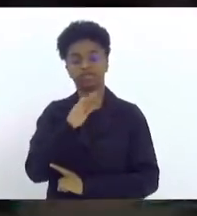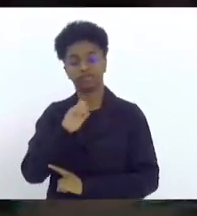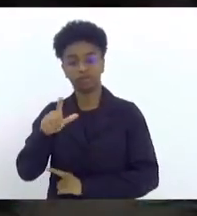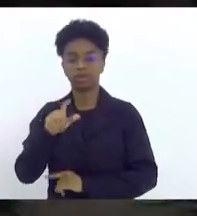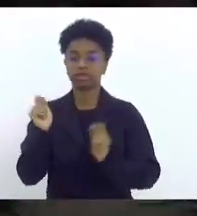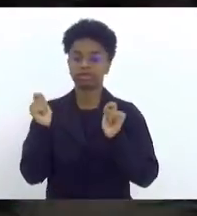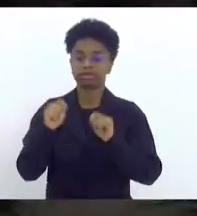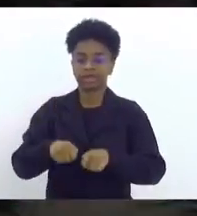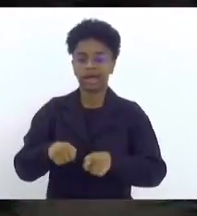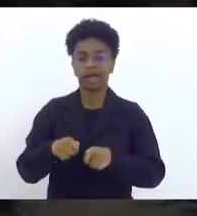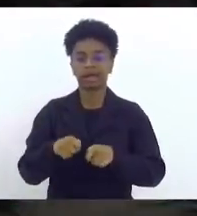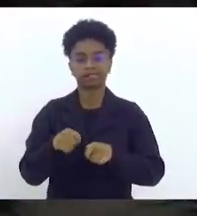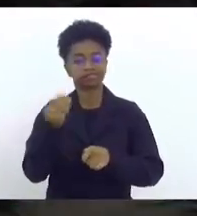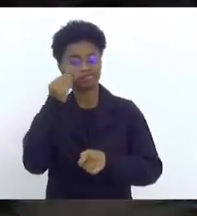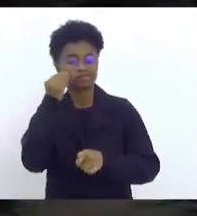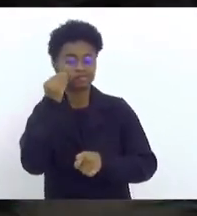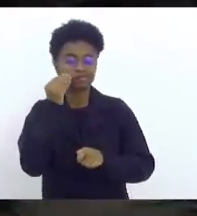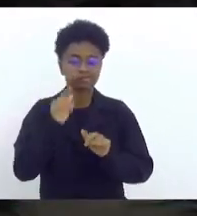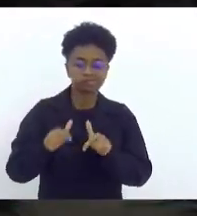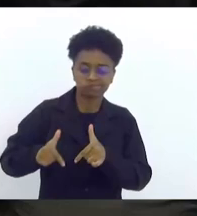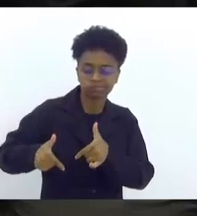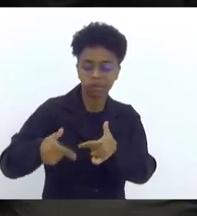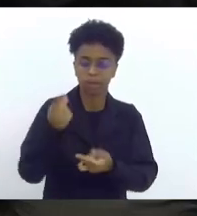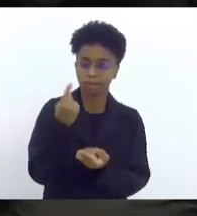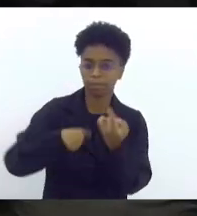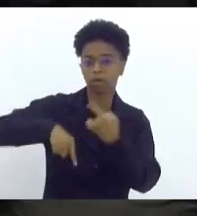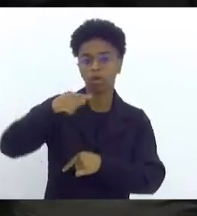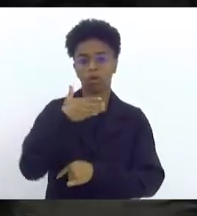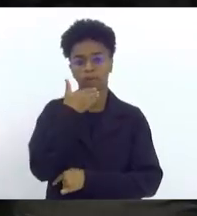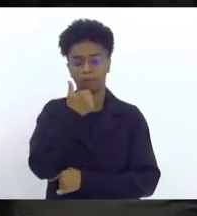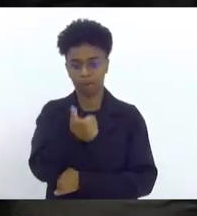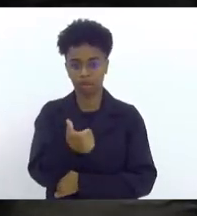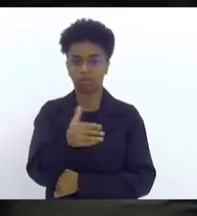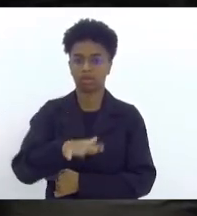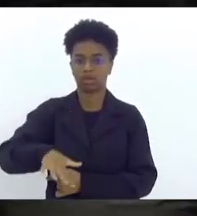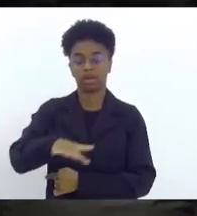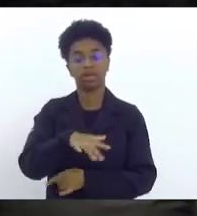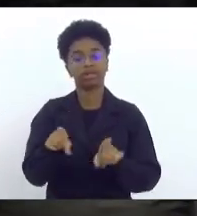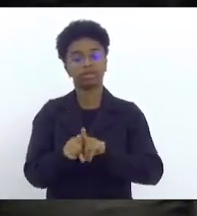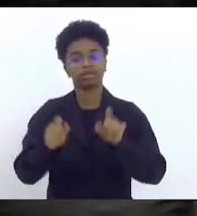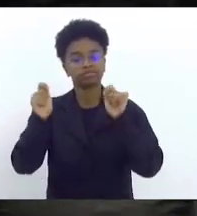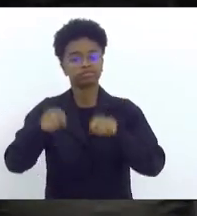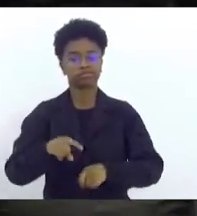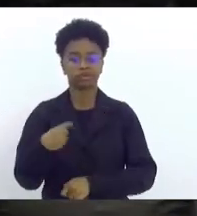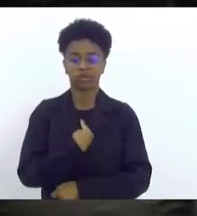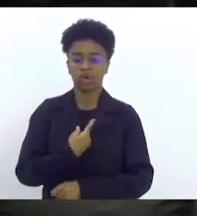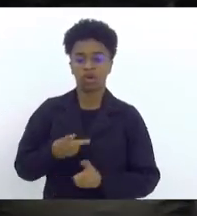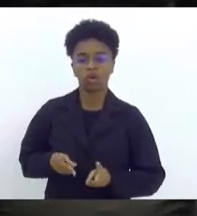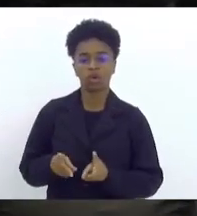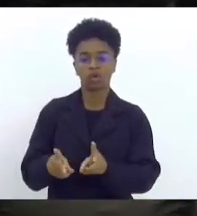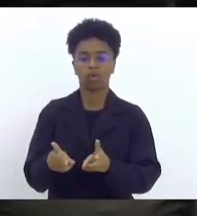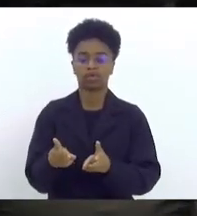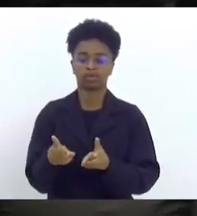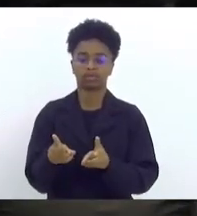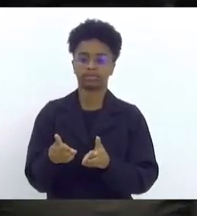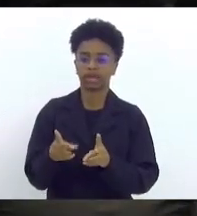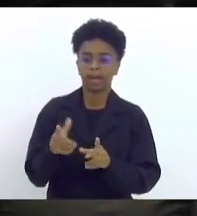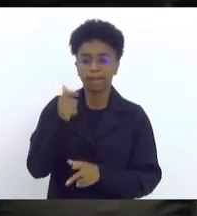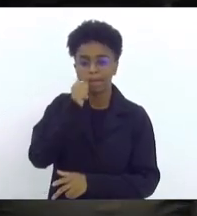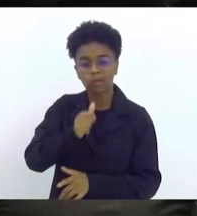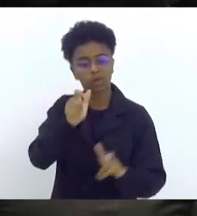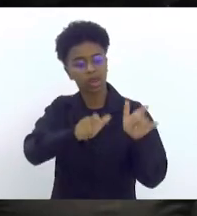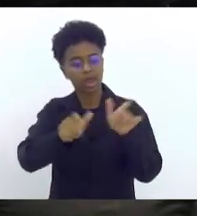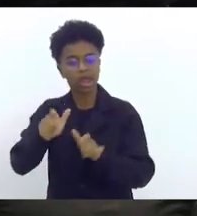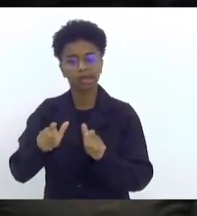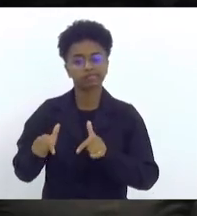que essa triste realidade se dissipe e que para que nós possamos manter as mulheres em